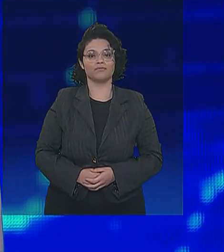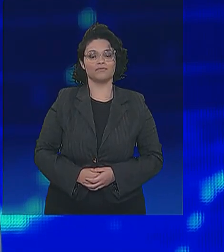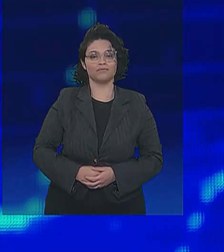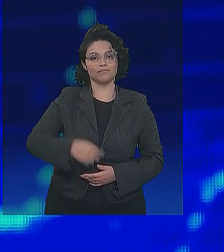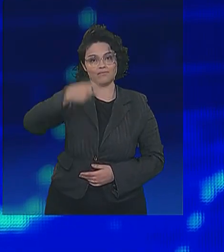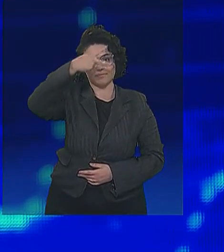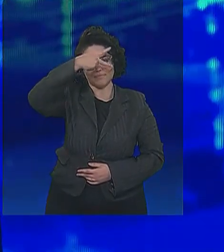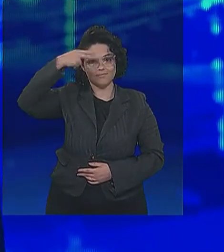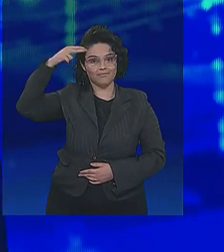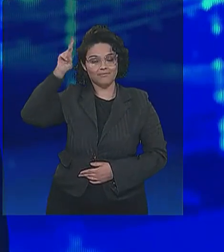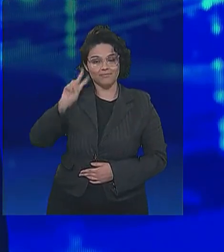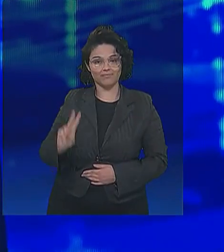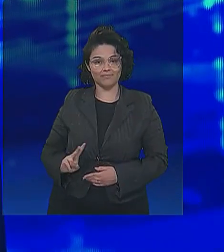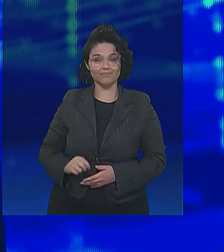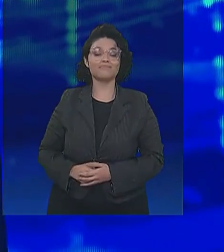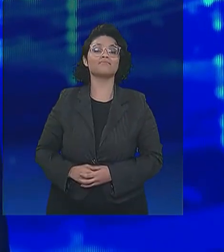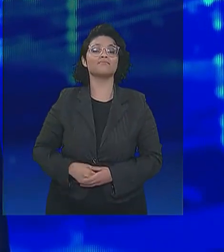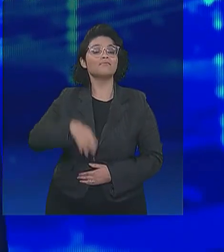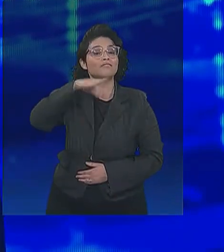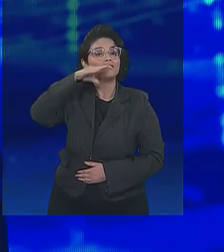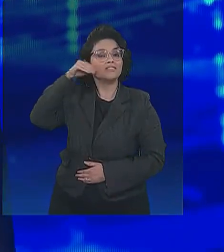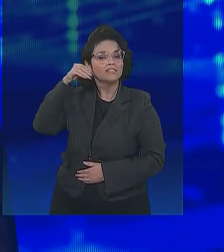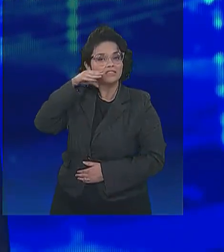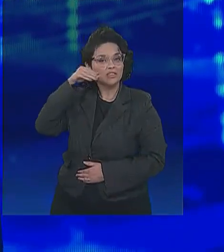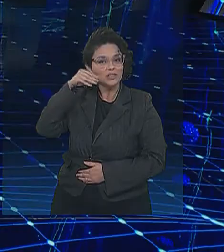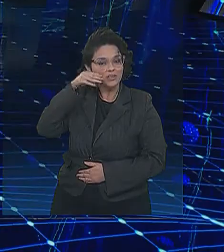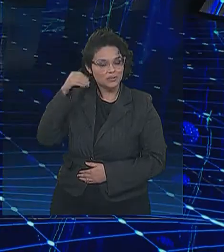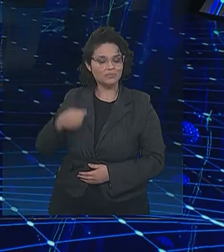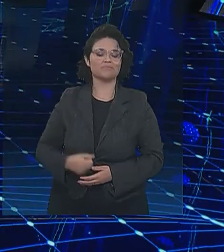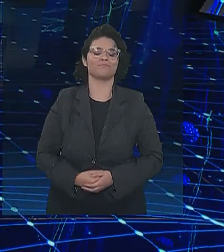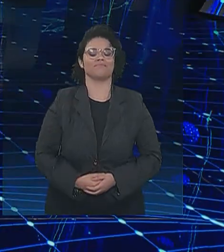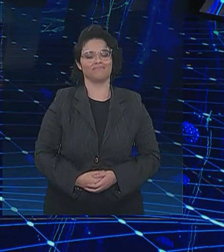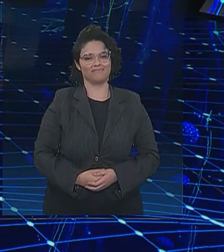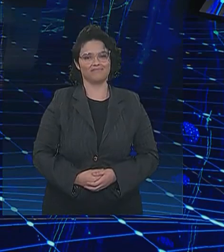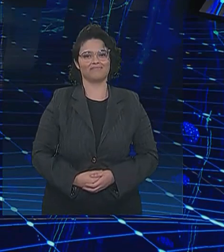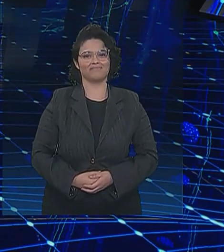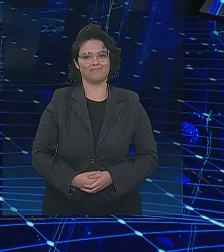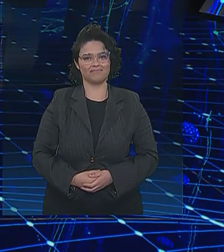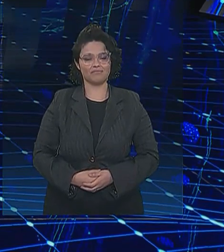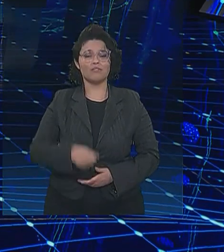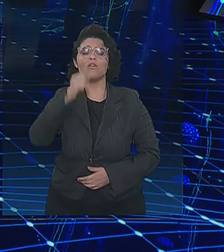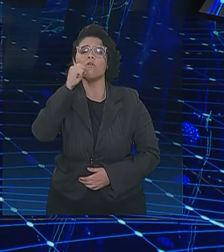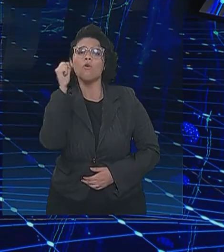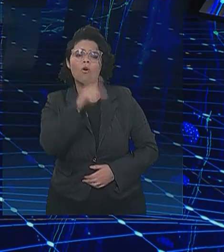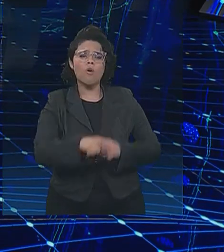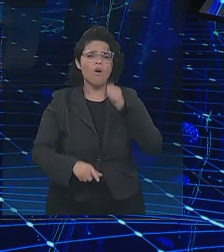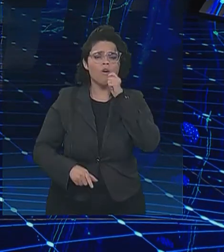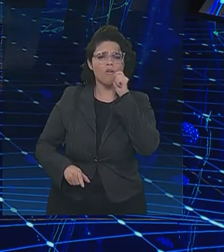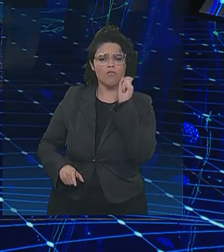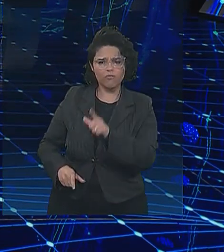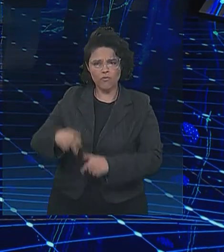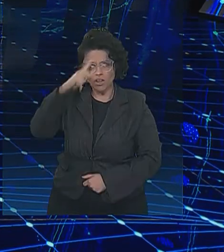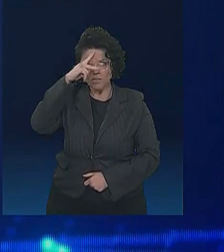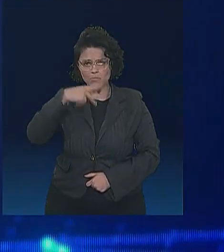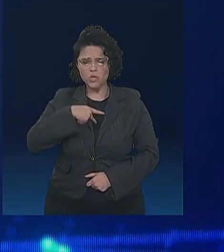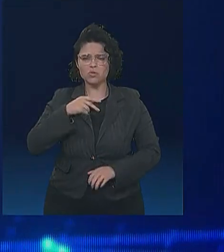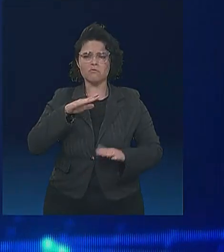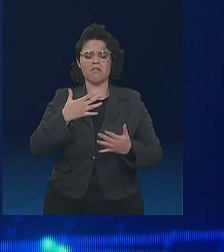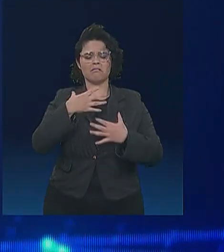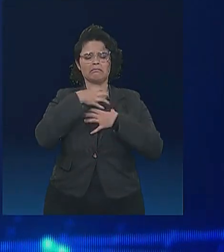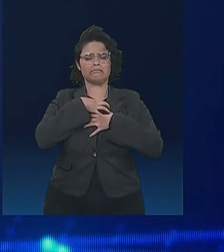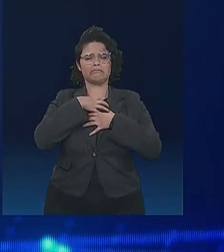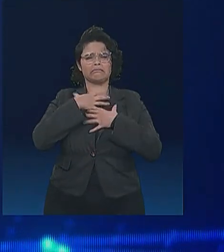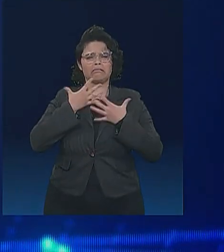do União Brasil e Ciro Gomes do PDT. Eu lembro que em caso de ofensa pessoal ou moral, o candidato